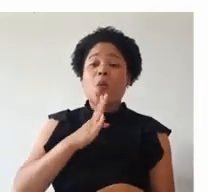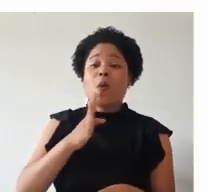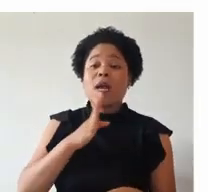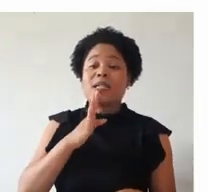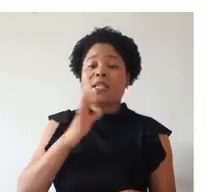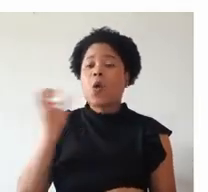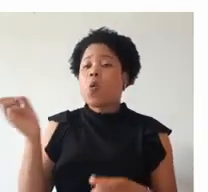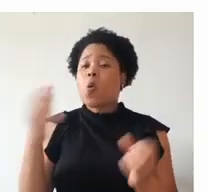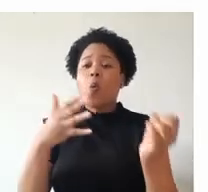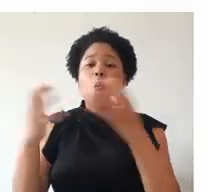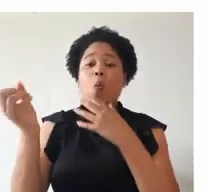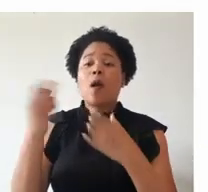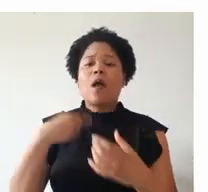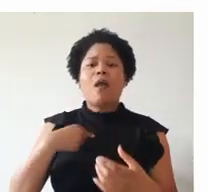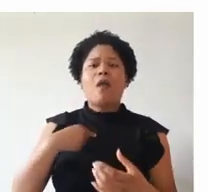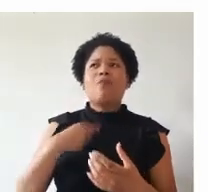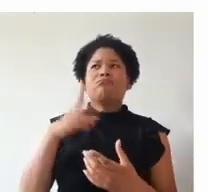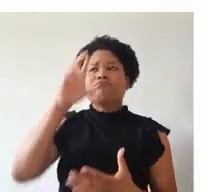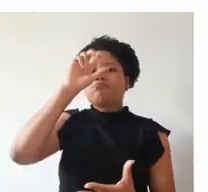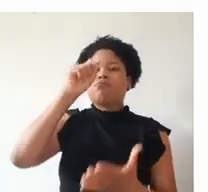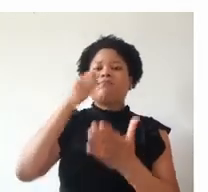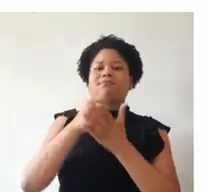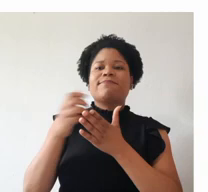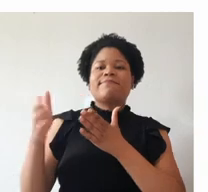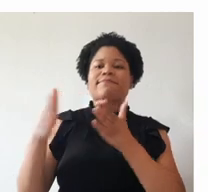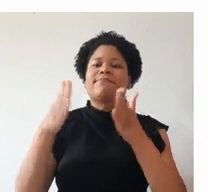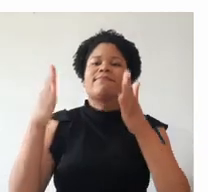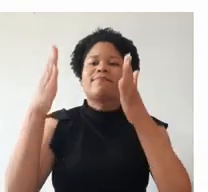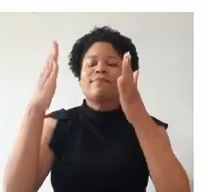conhecendo novas coisas, eu fui tendo um horizonte.